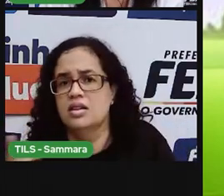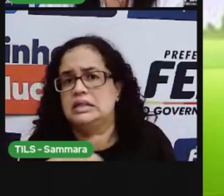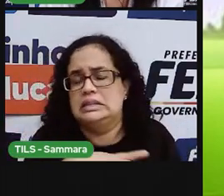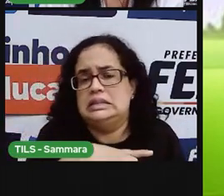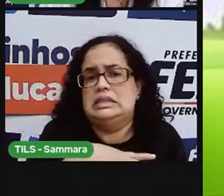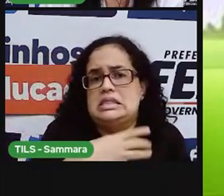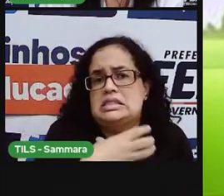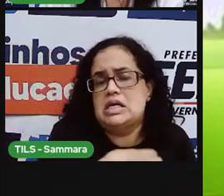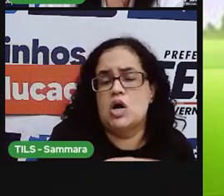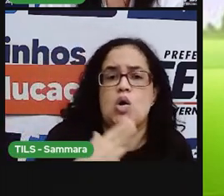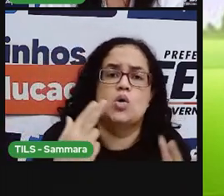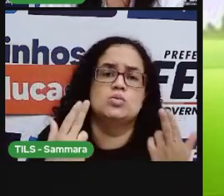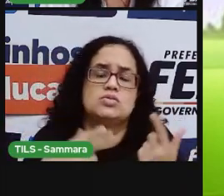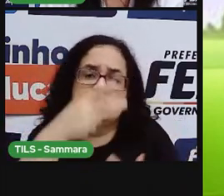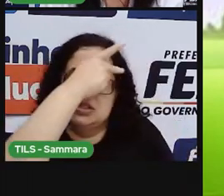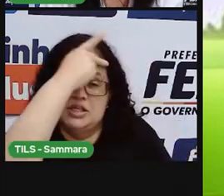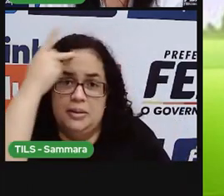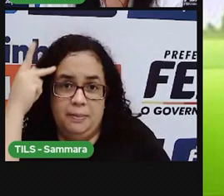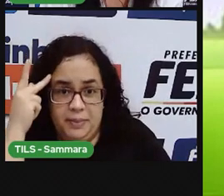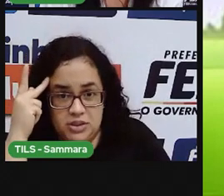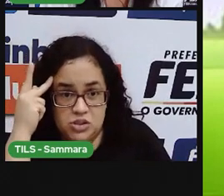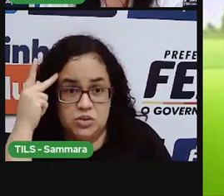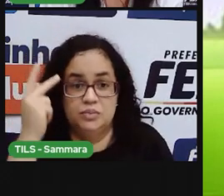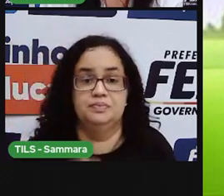que agem como se fossem pessoas.